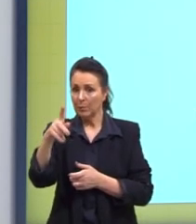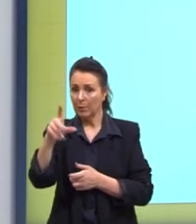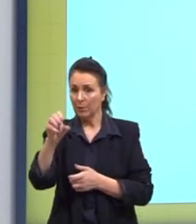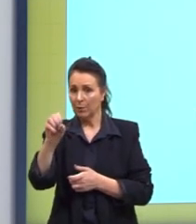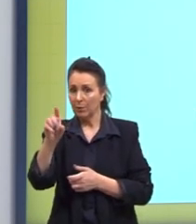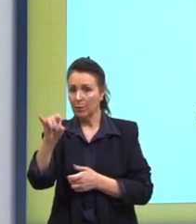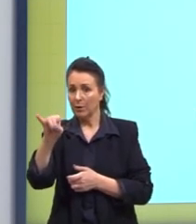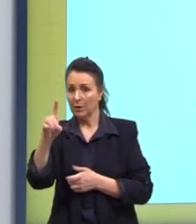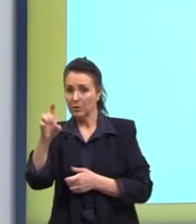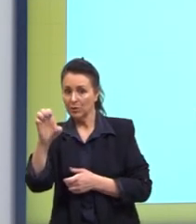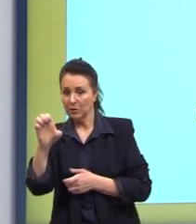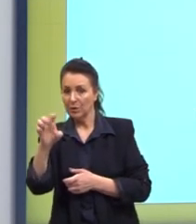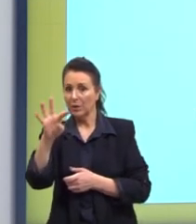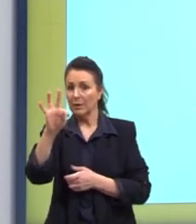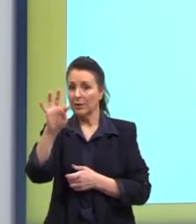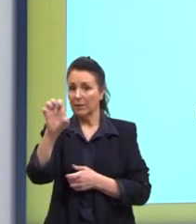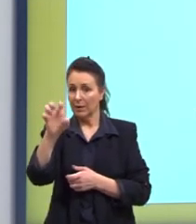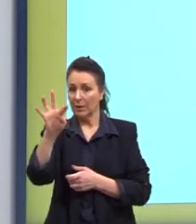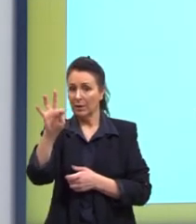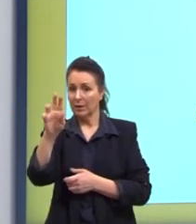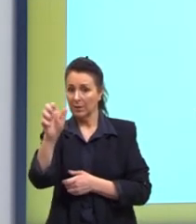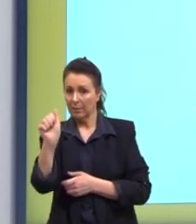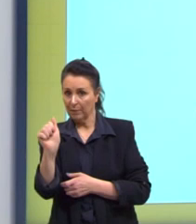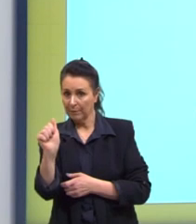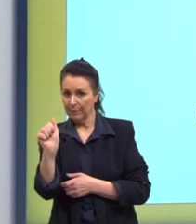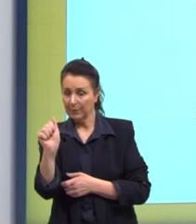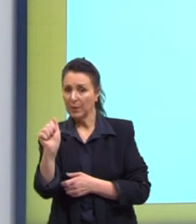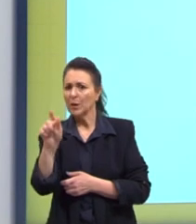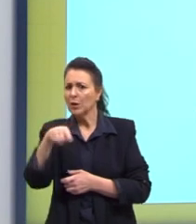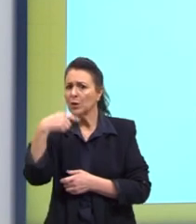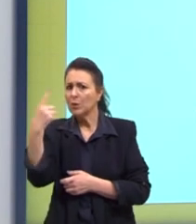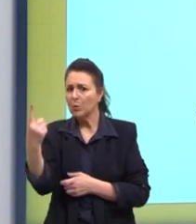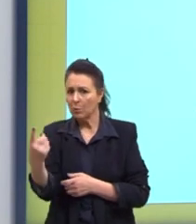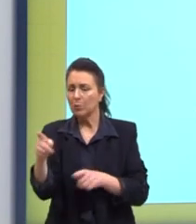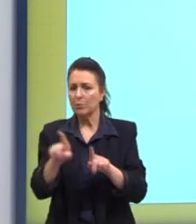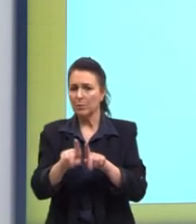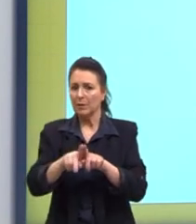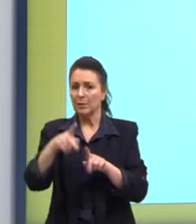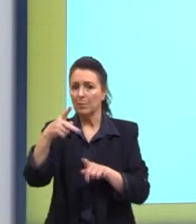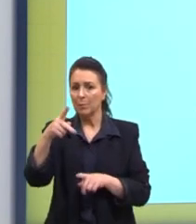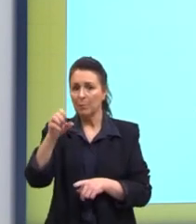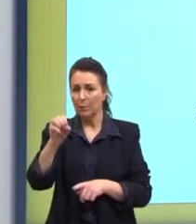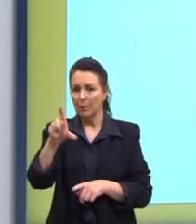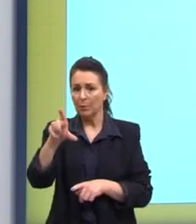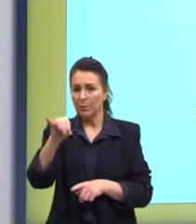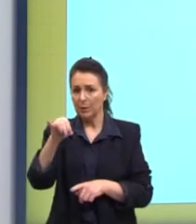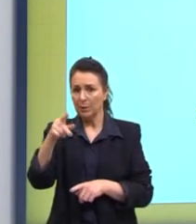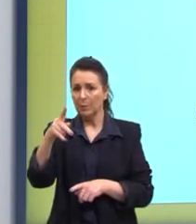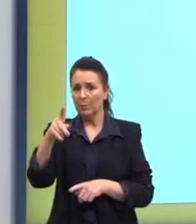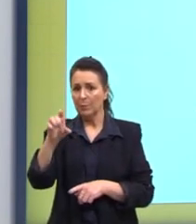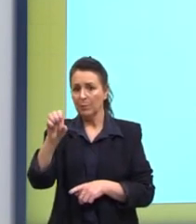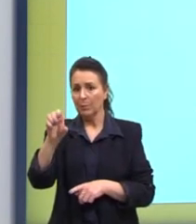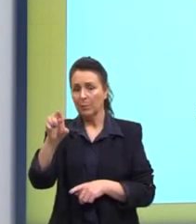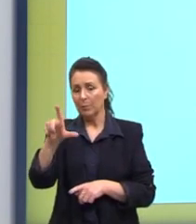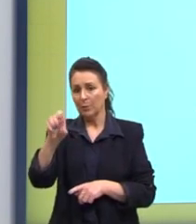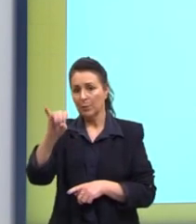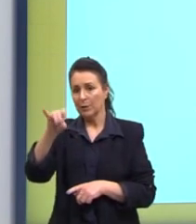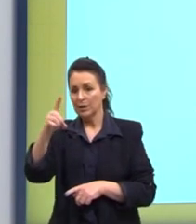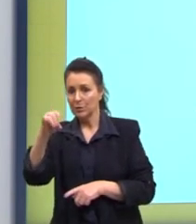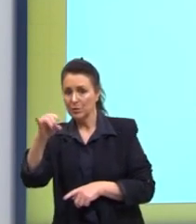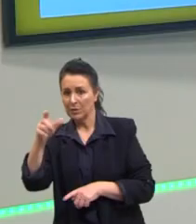tetraploides 4N, entre outros casos de poliploidia. Então, esses casos aqui de